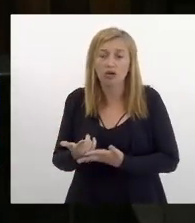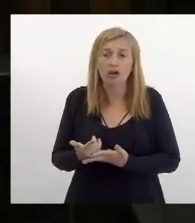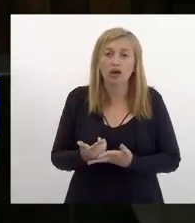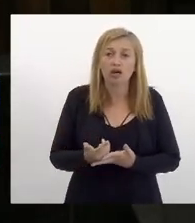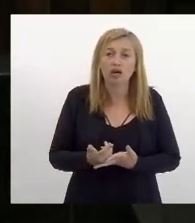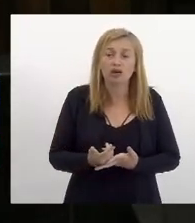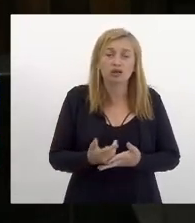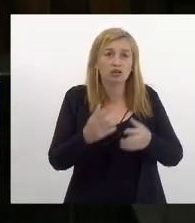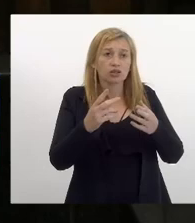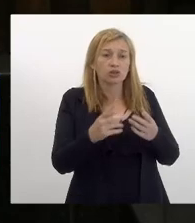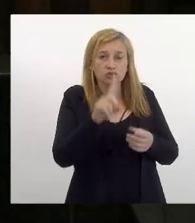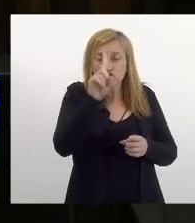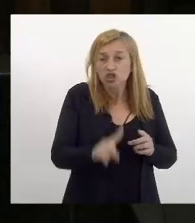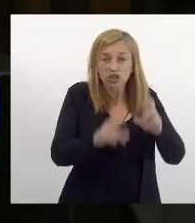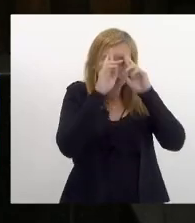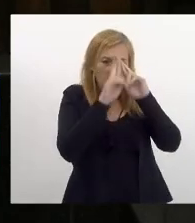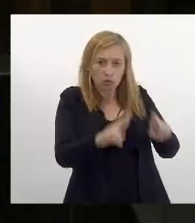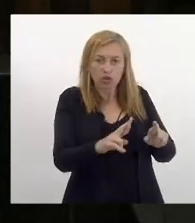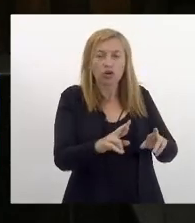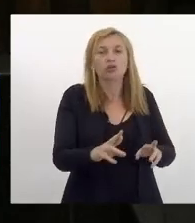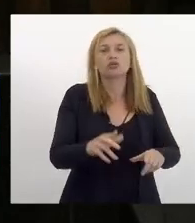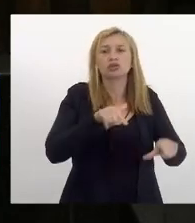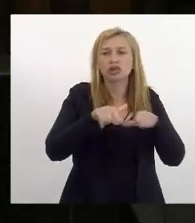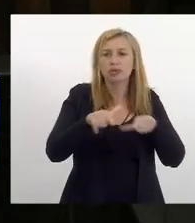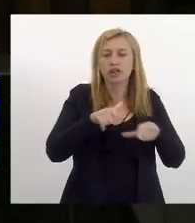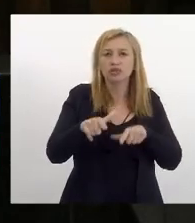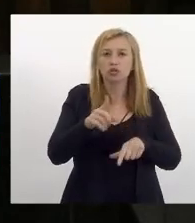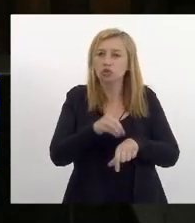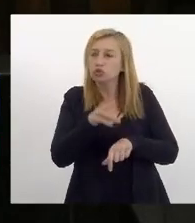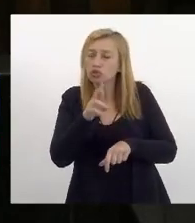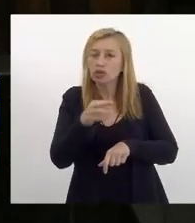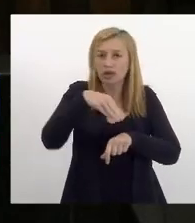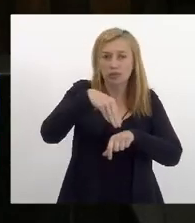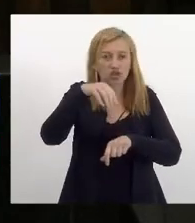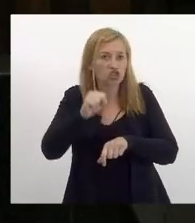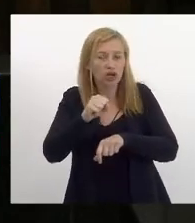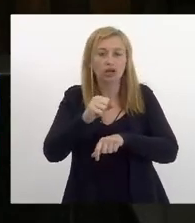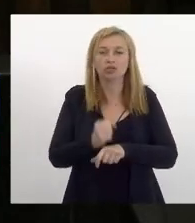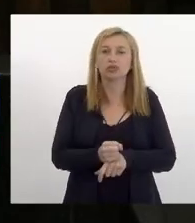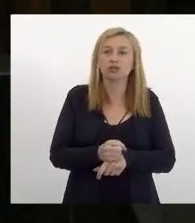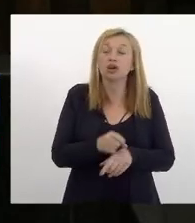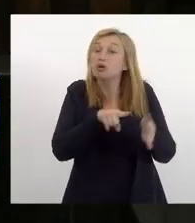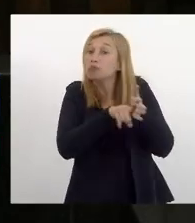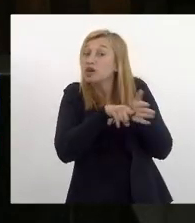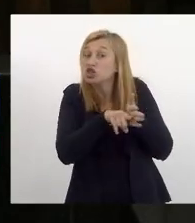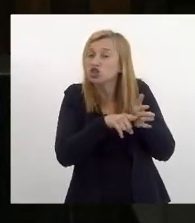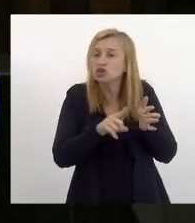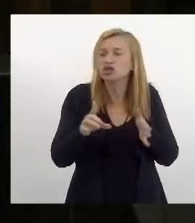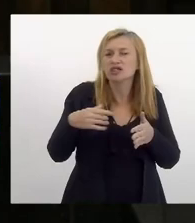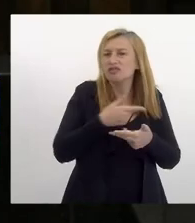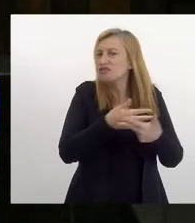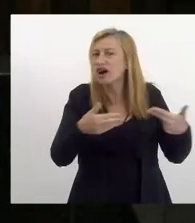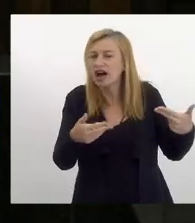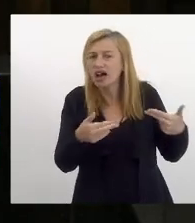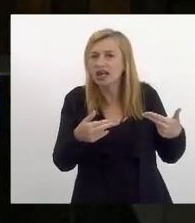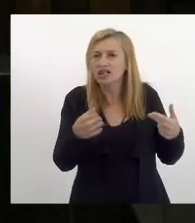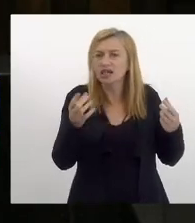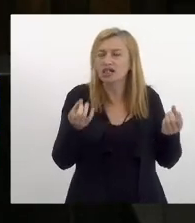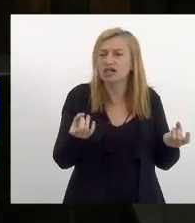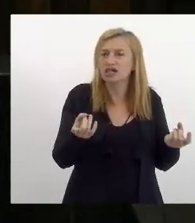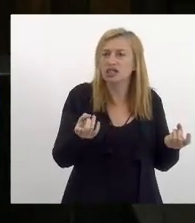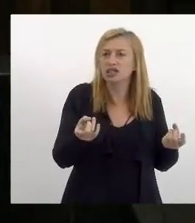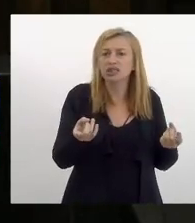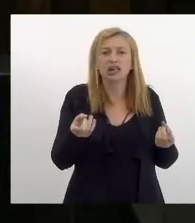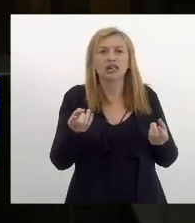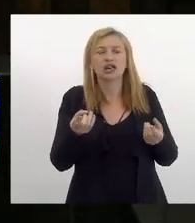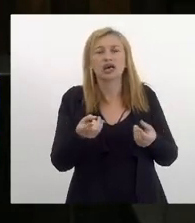respeitadas trabalhadores com doutorado com mestrado com pesquisas com muita especialização em diferentes áreas